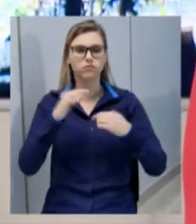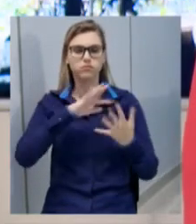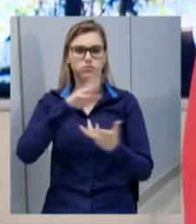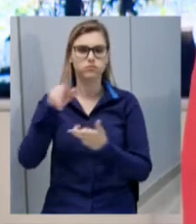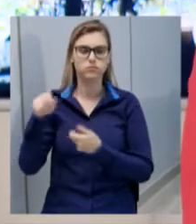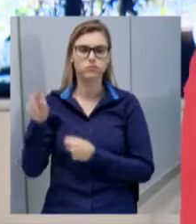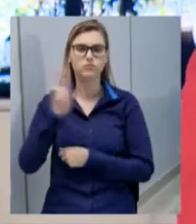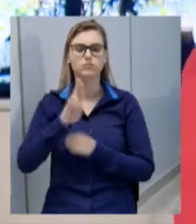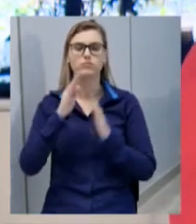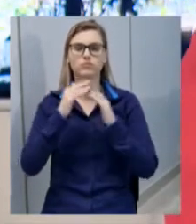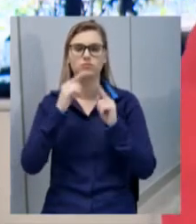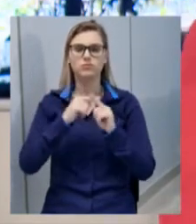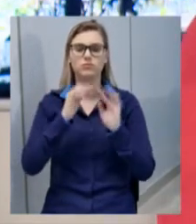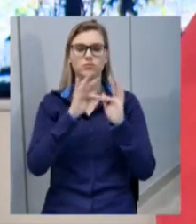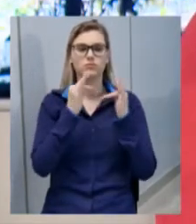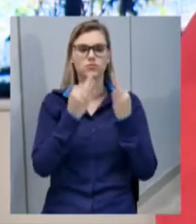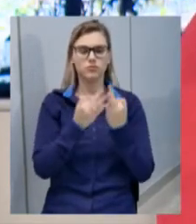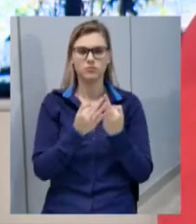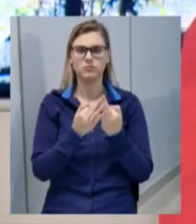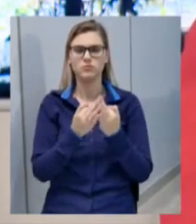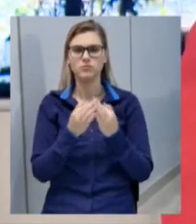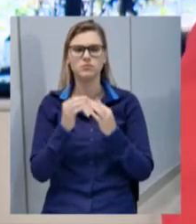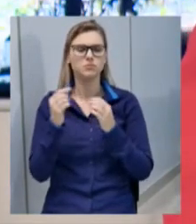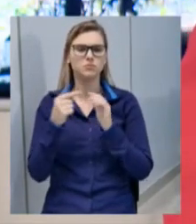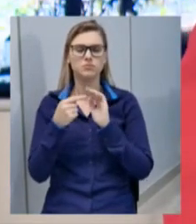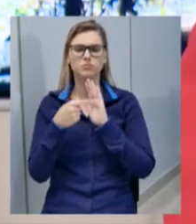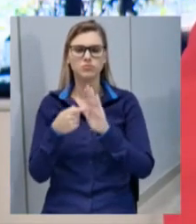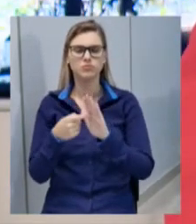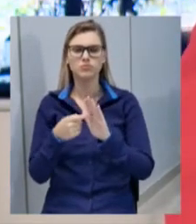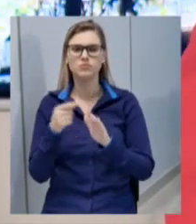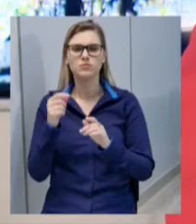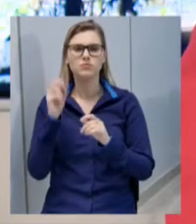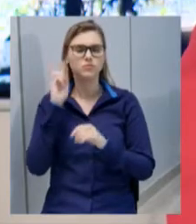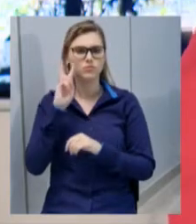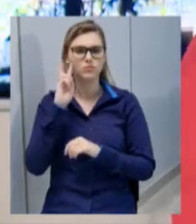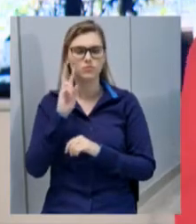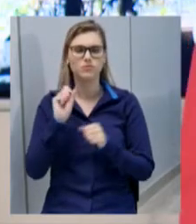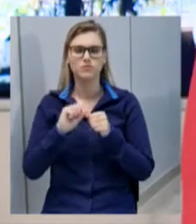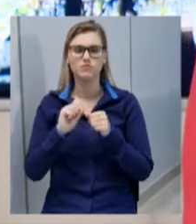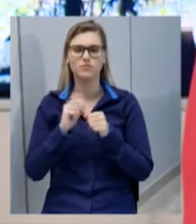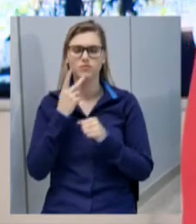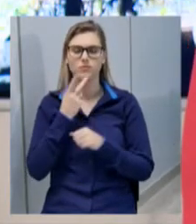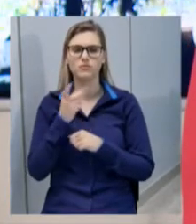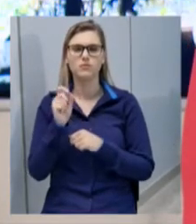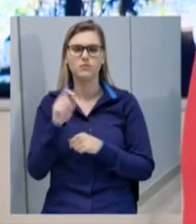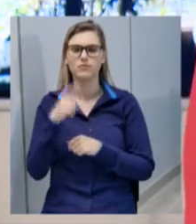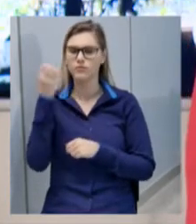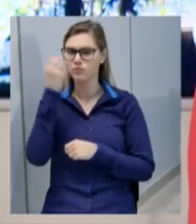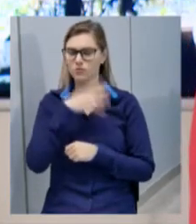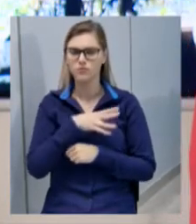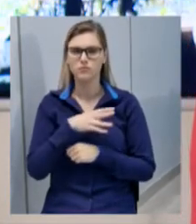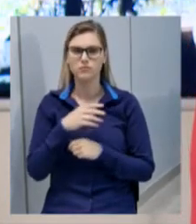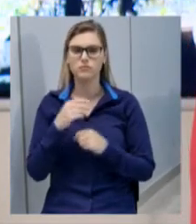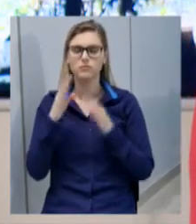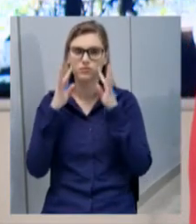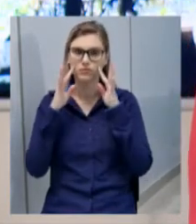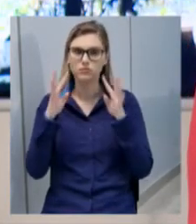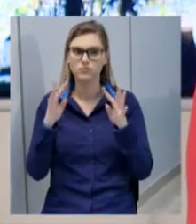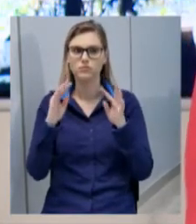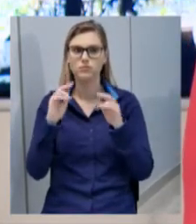nação para fazer a barbárie que a história nos conta. Estejamos atentos a esses sinais. No mais,